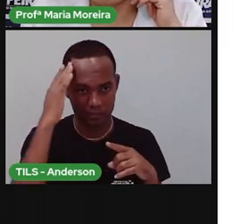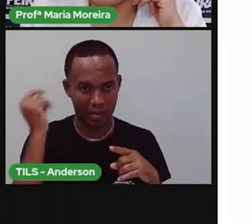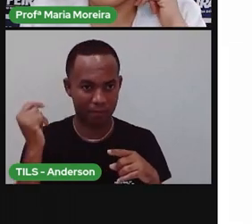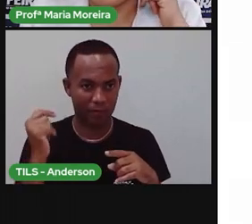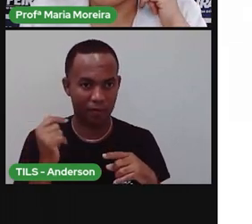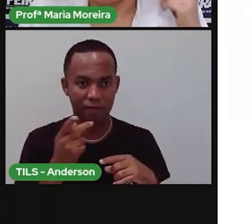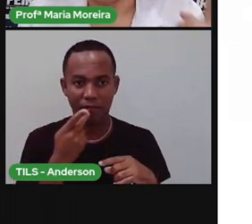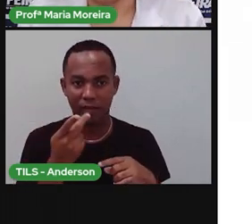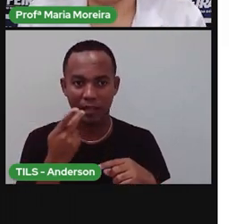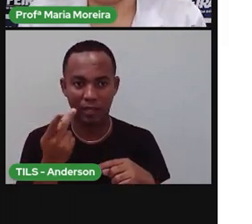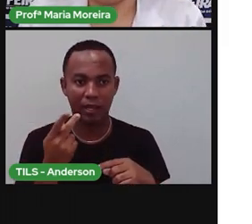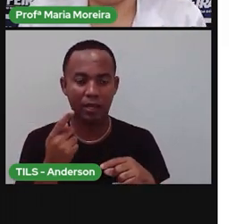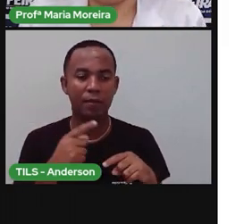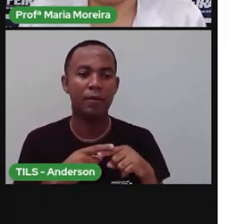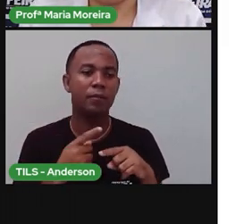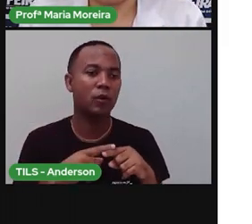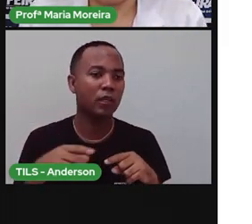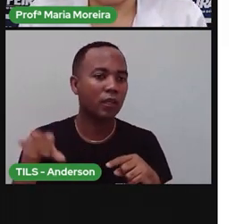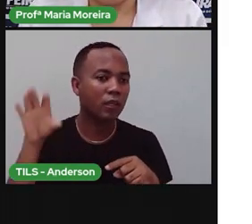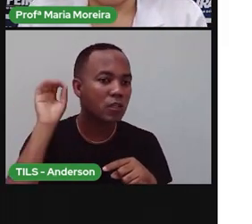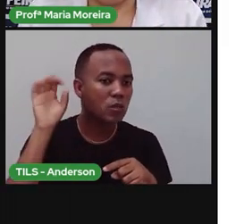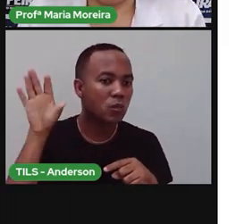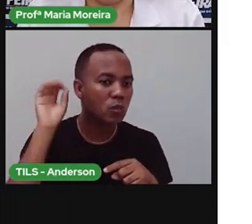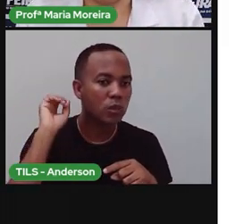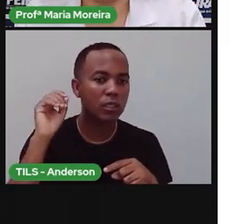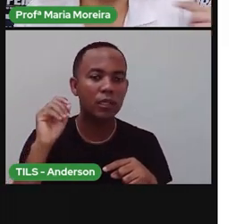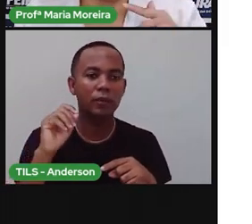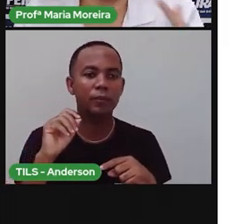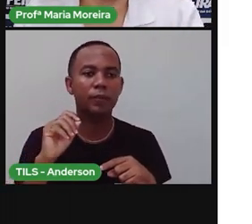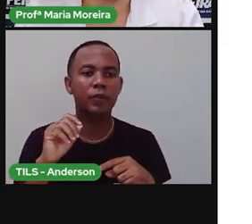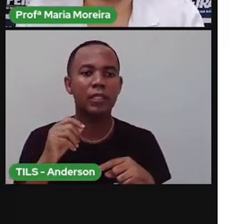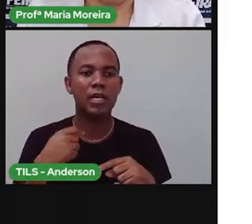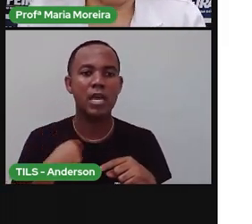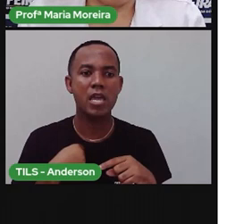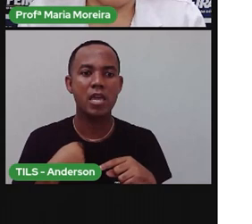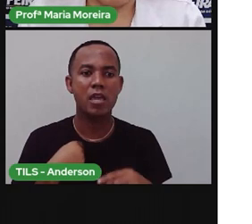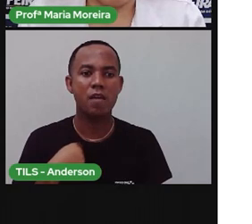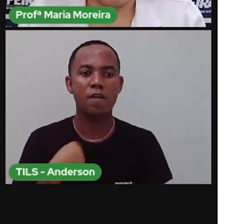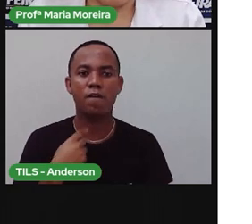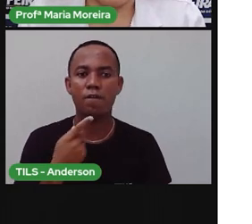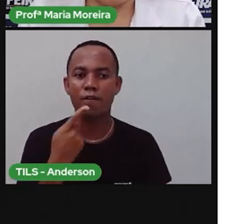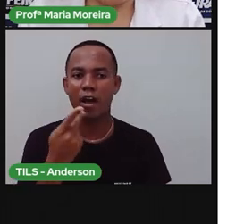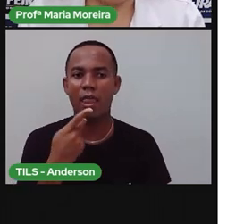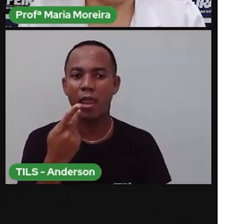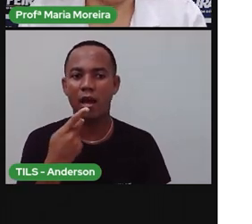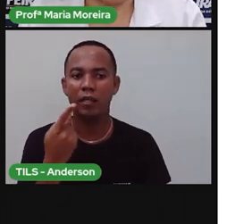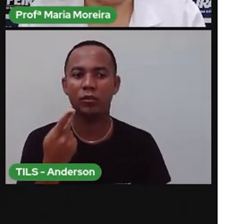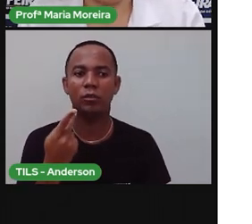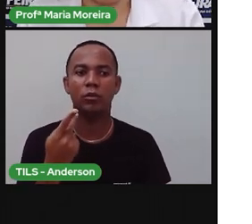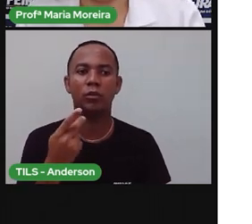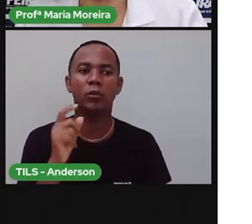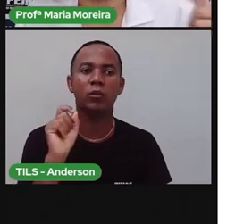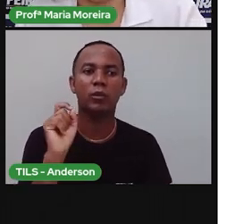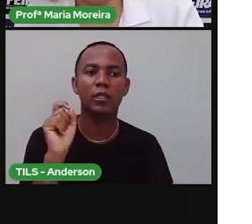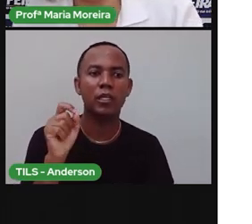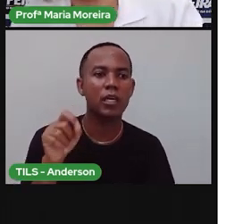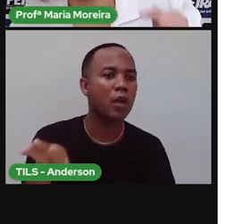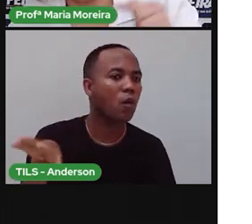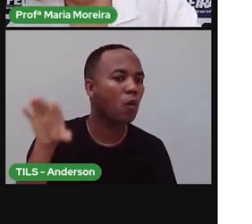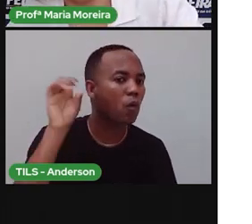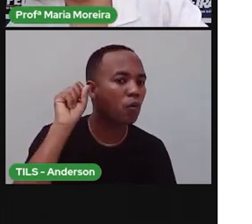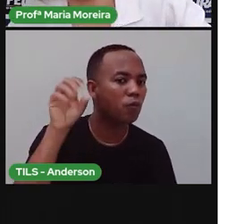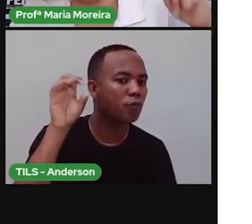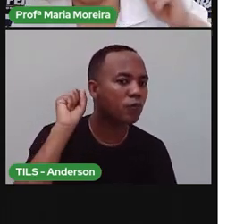a gente escuta em algum momento. Então, eu estou falando português com vocês porque o quê? Eu ouvi